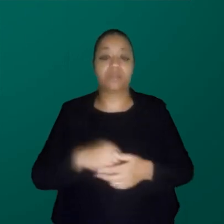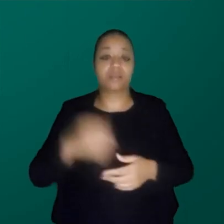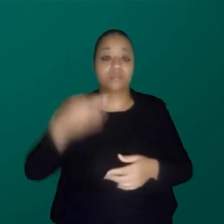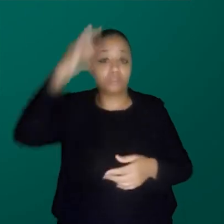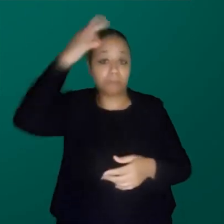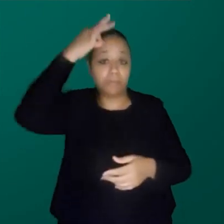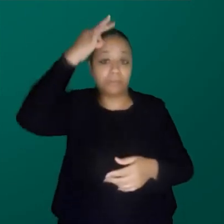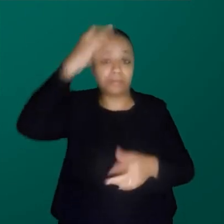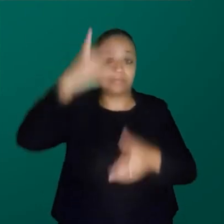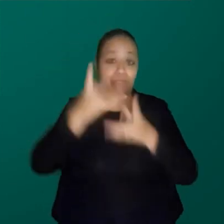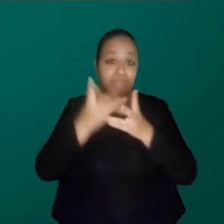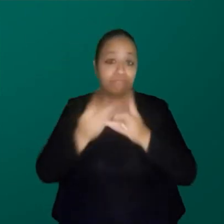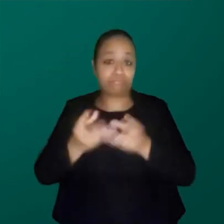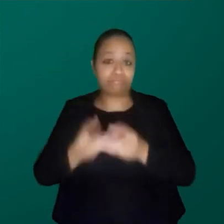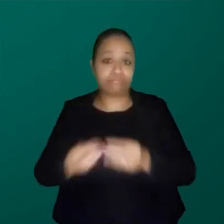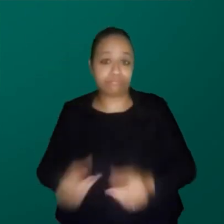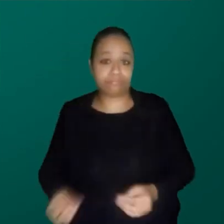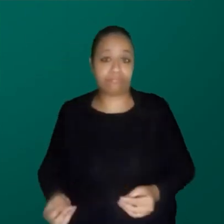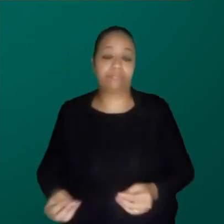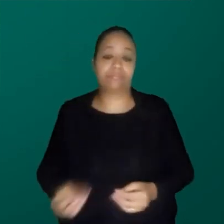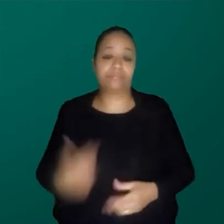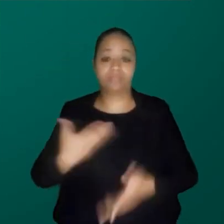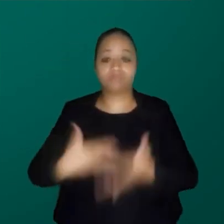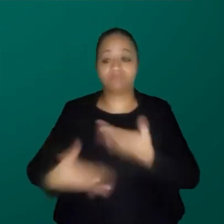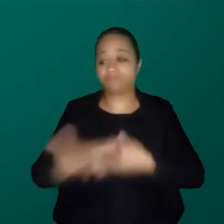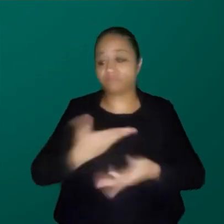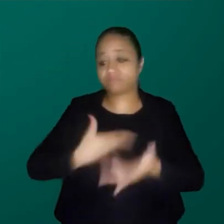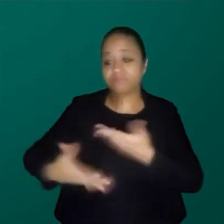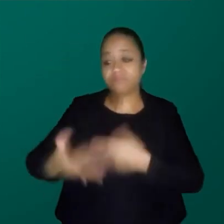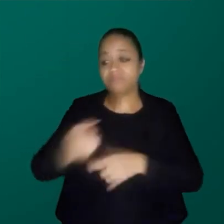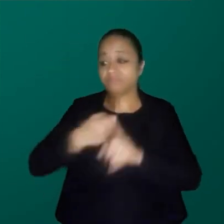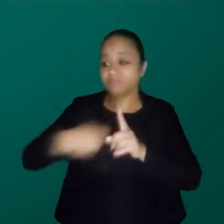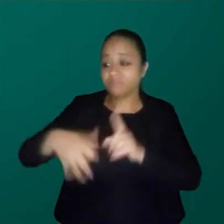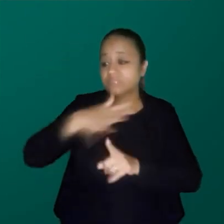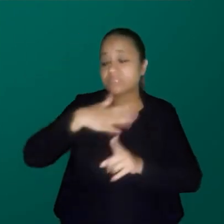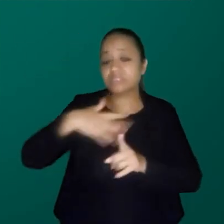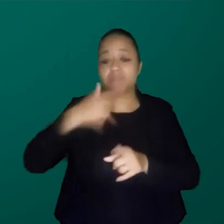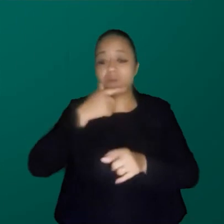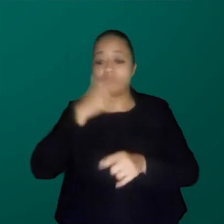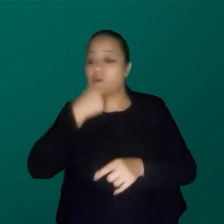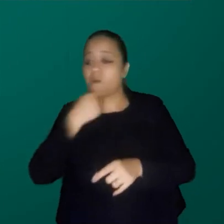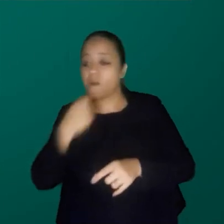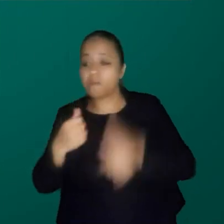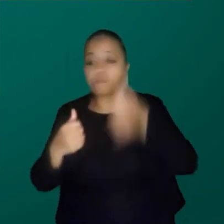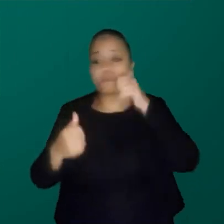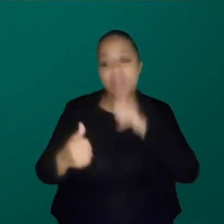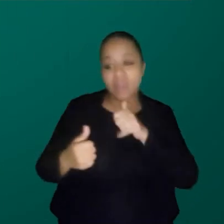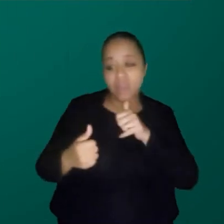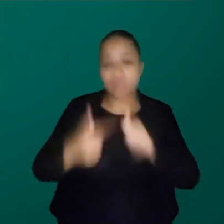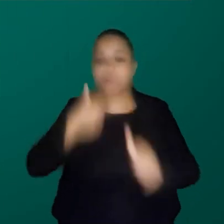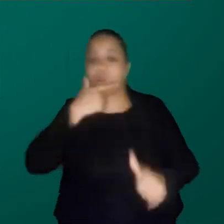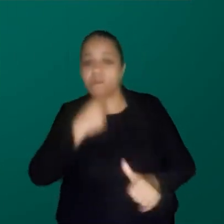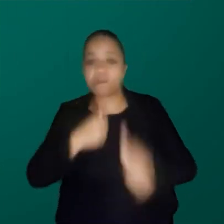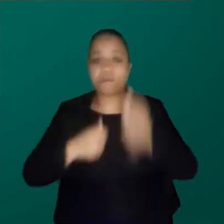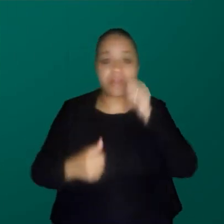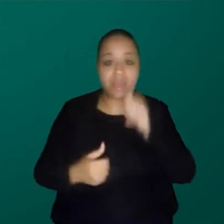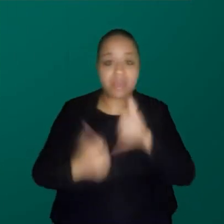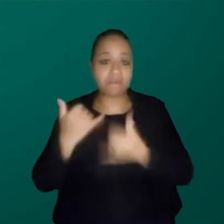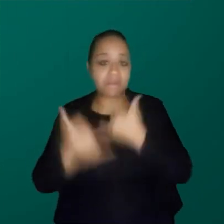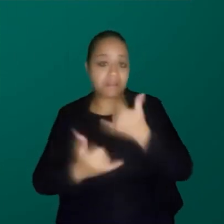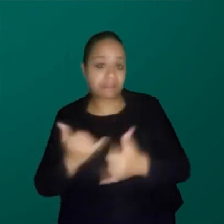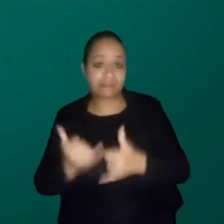roubada. gente cresce e socializa achando que a gente tem que ser homem, mulher, menino, menina, os brinquedos,